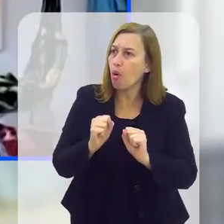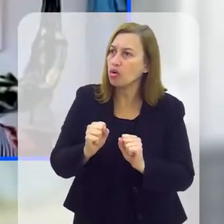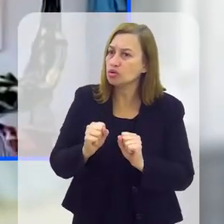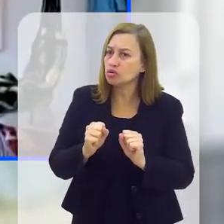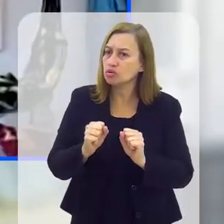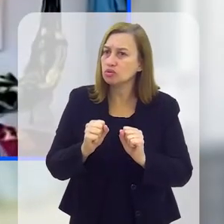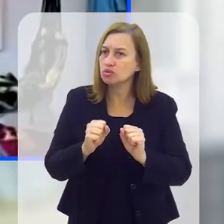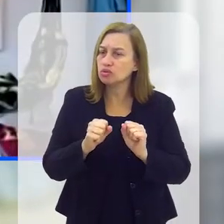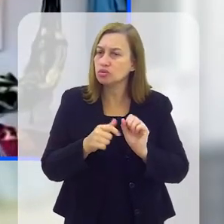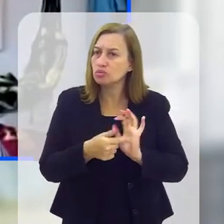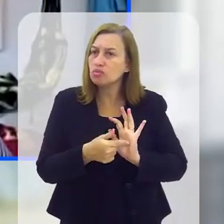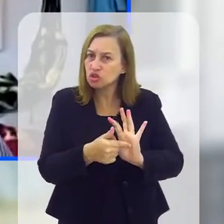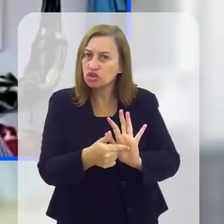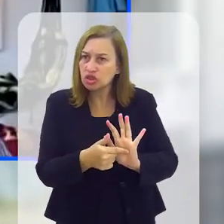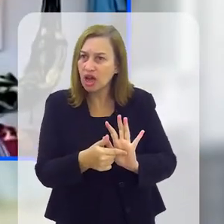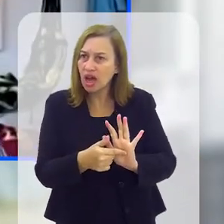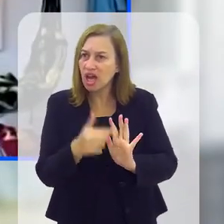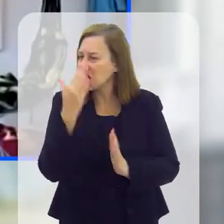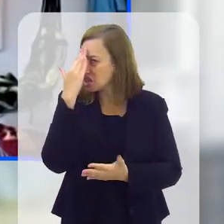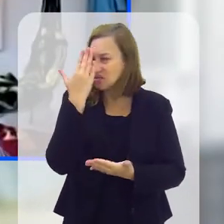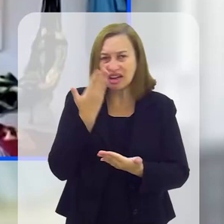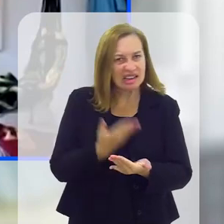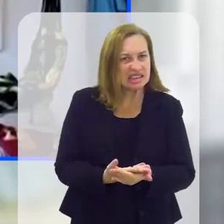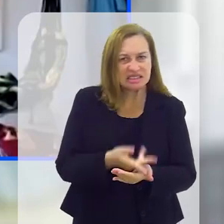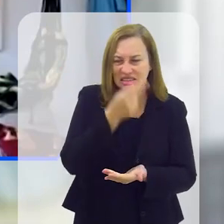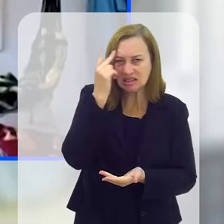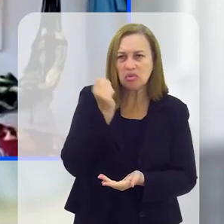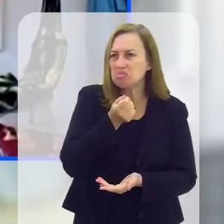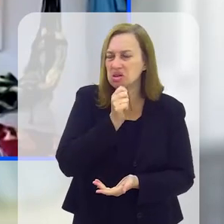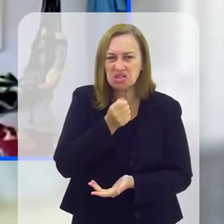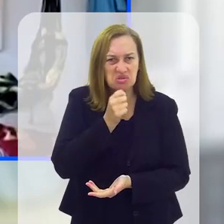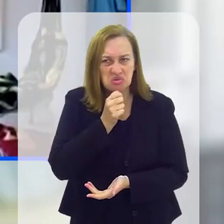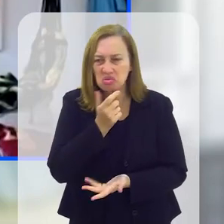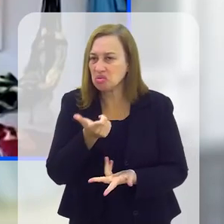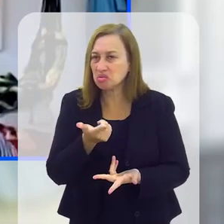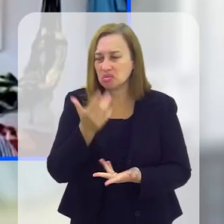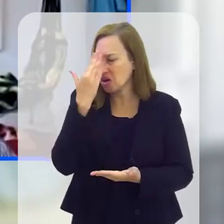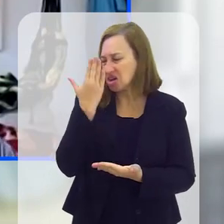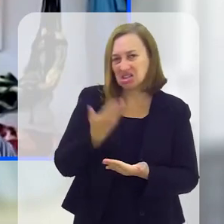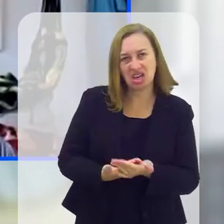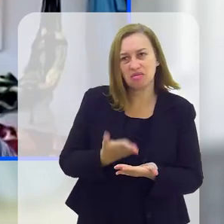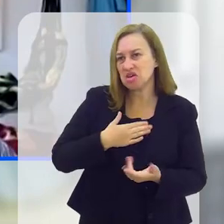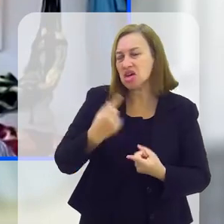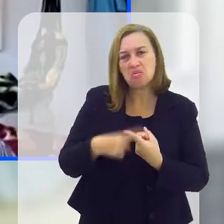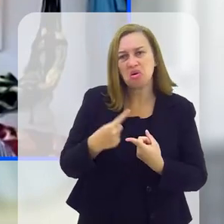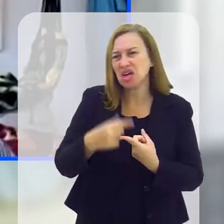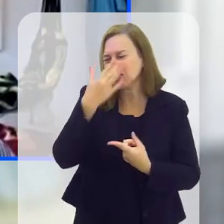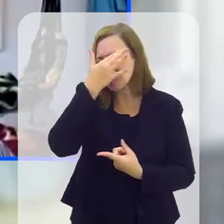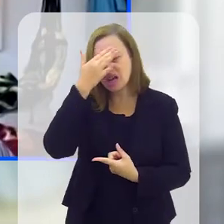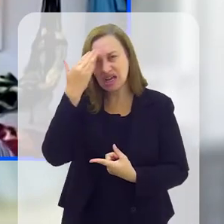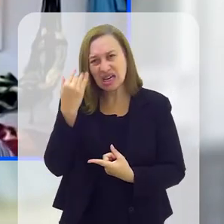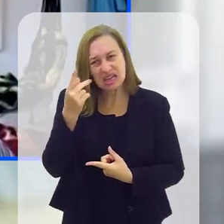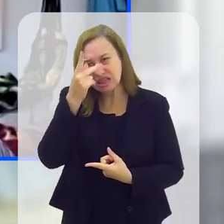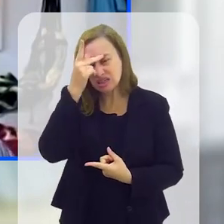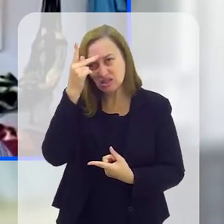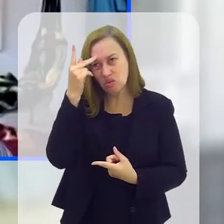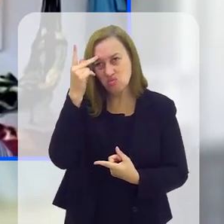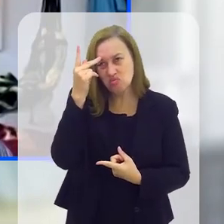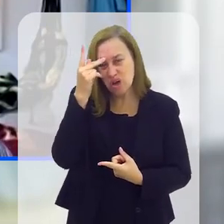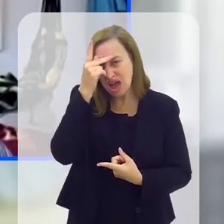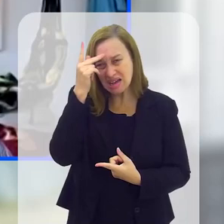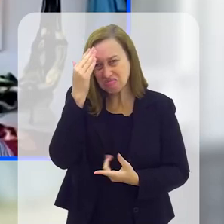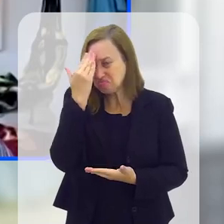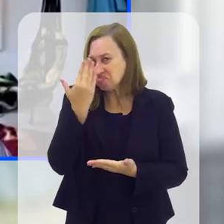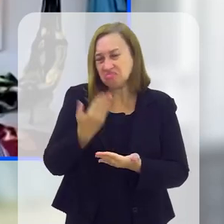que eu falei assim, eu posso publicar? Eles que não acreditam em ninguém, não acreditaram em mim, porque eles não acreditam em ninguém com